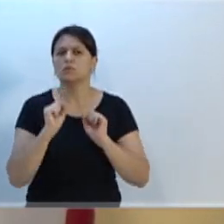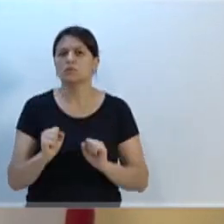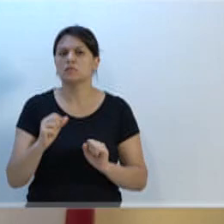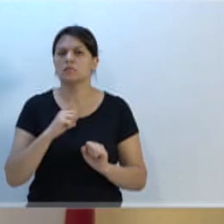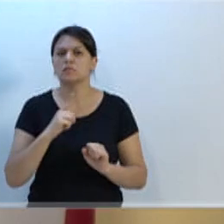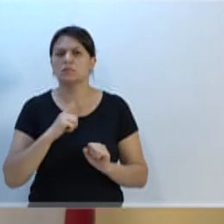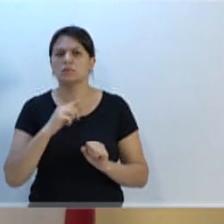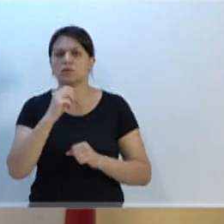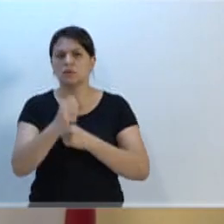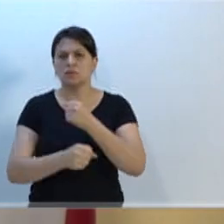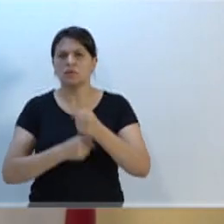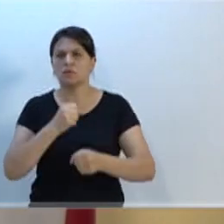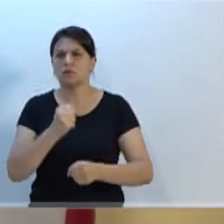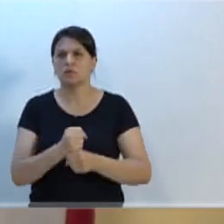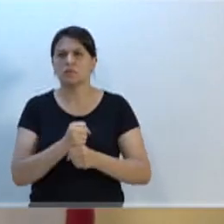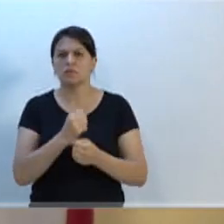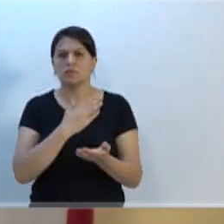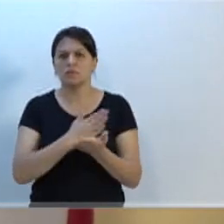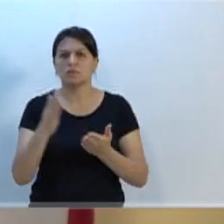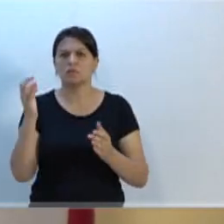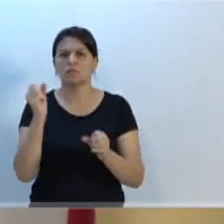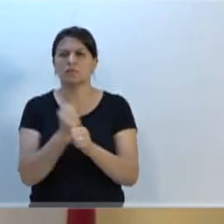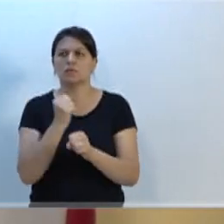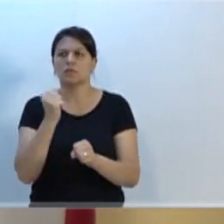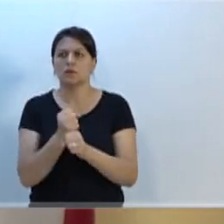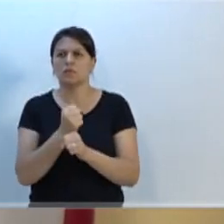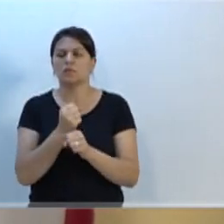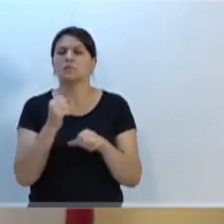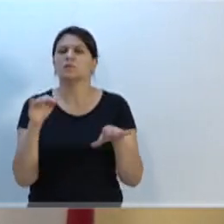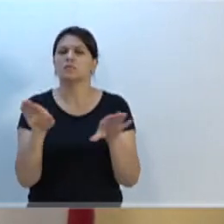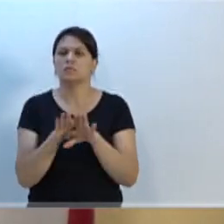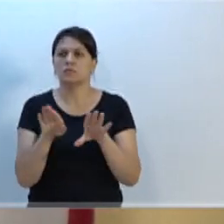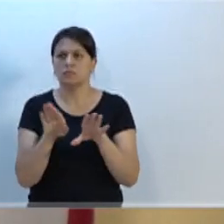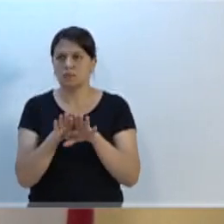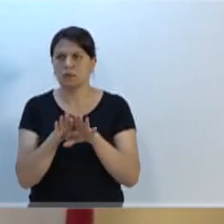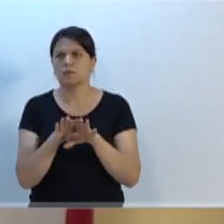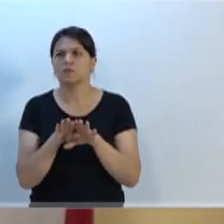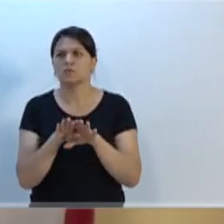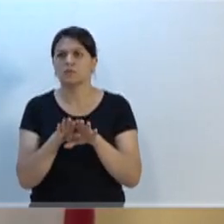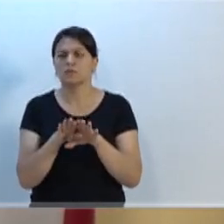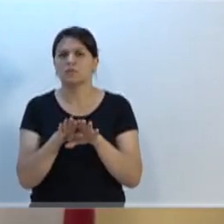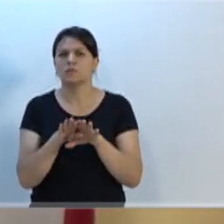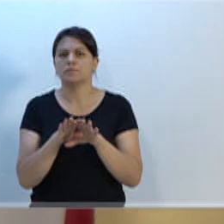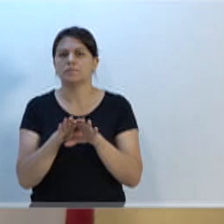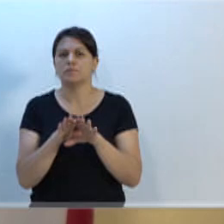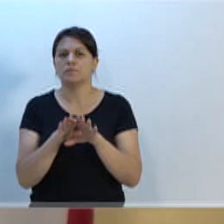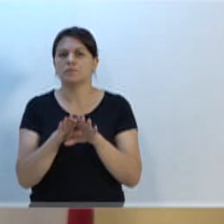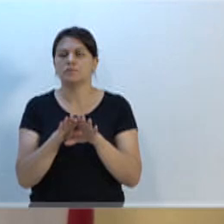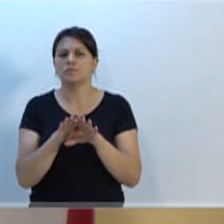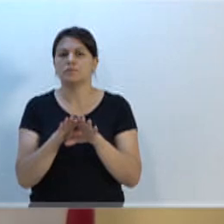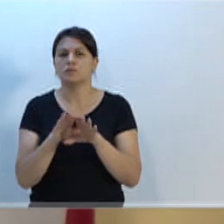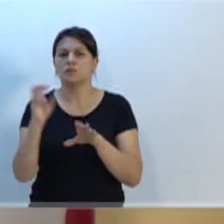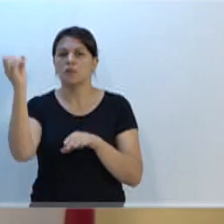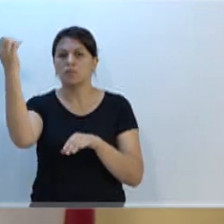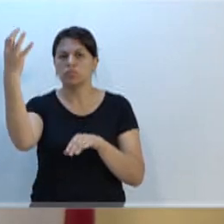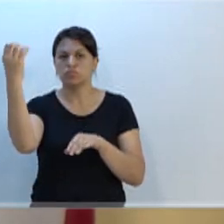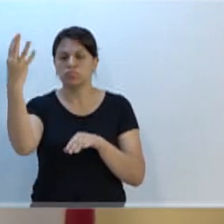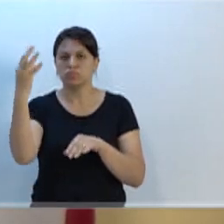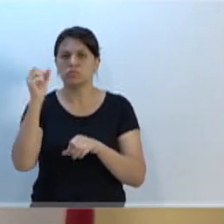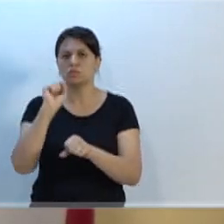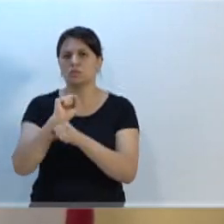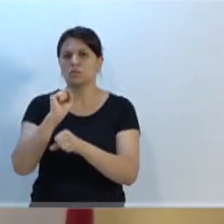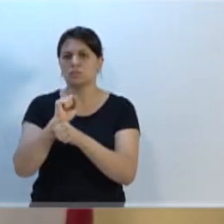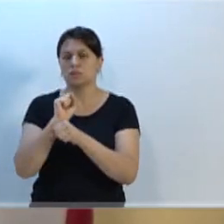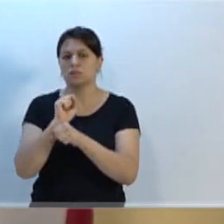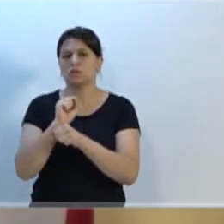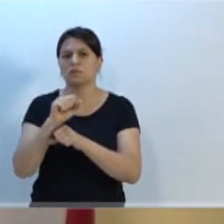2020 o início das obras, bem como também a sinalização que o Éder se prontificou para com